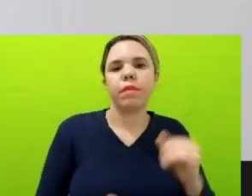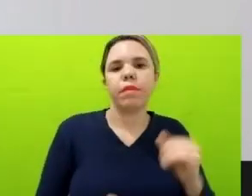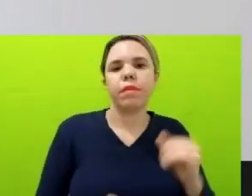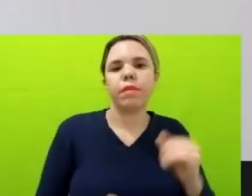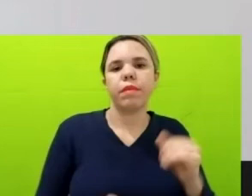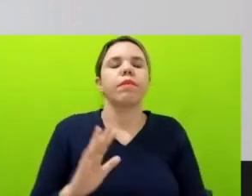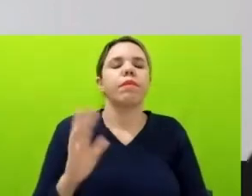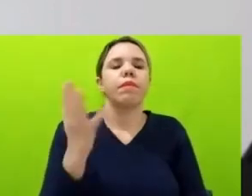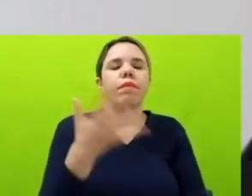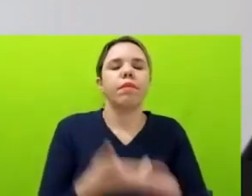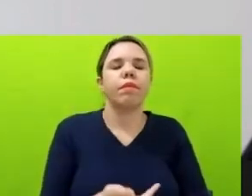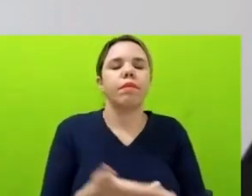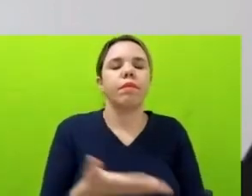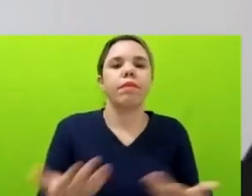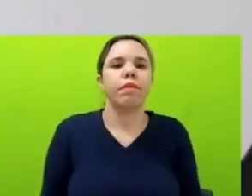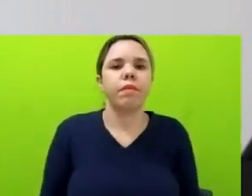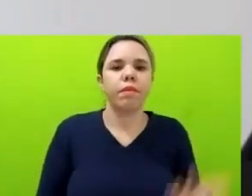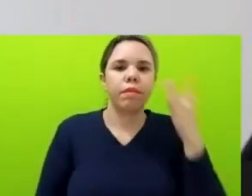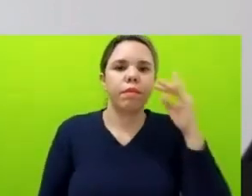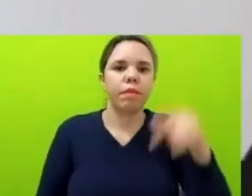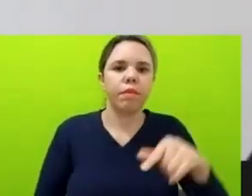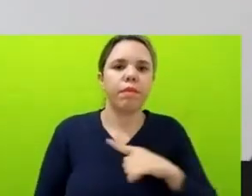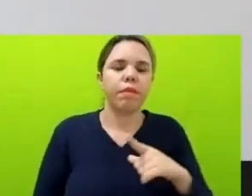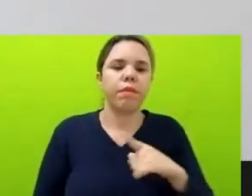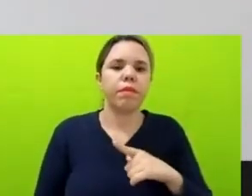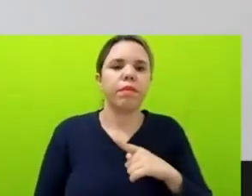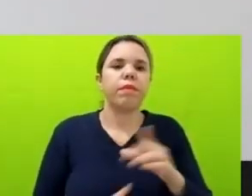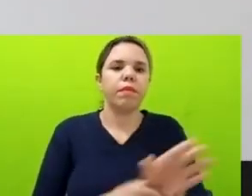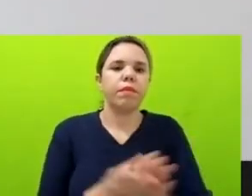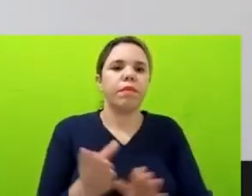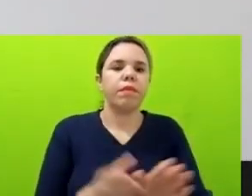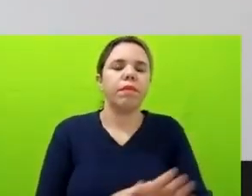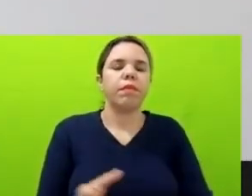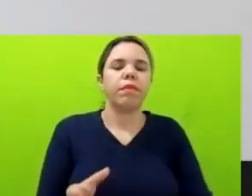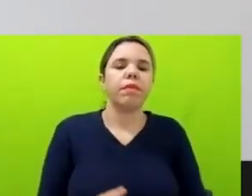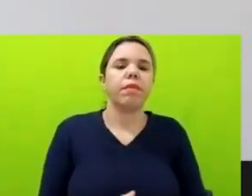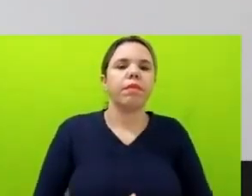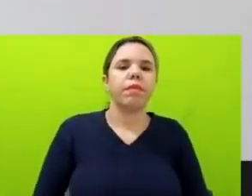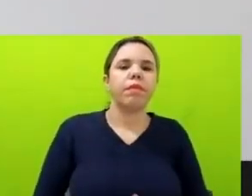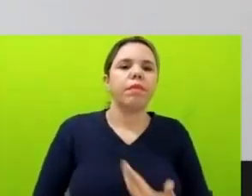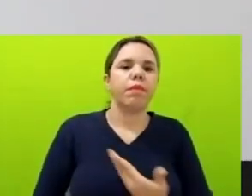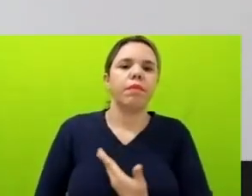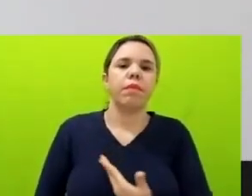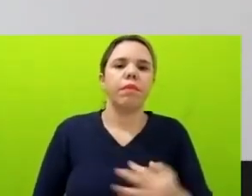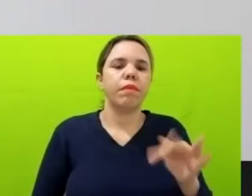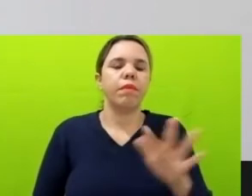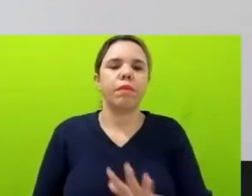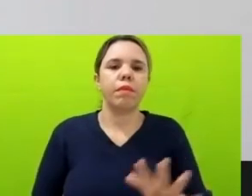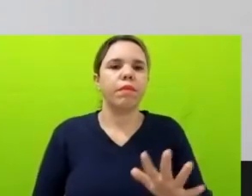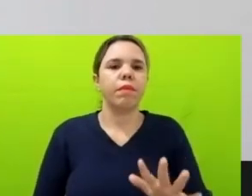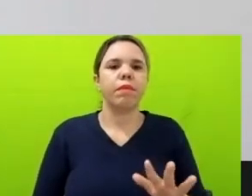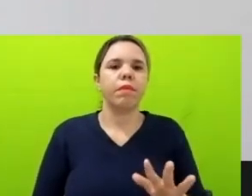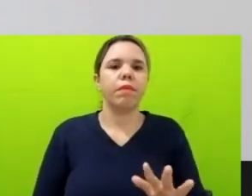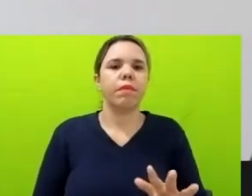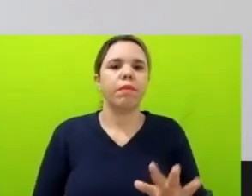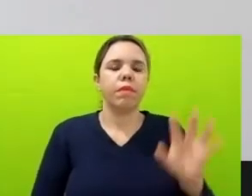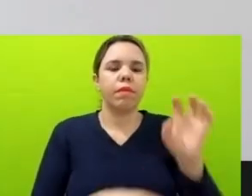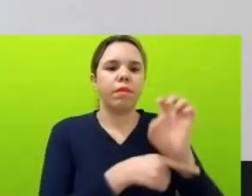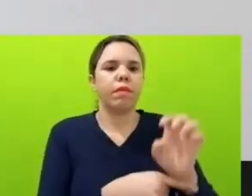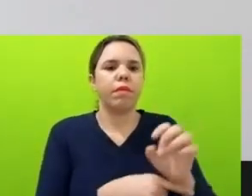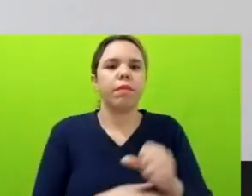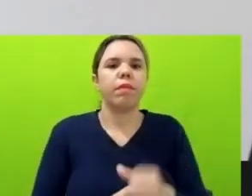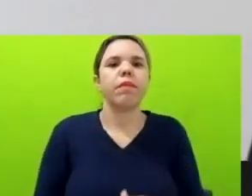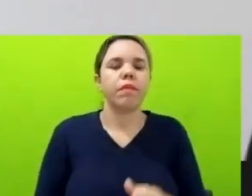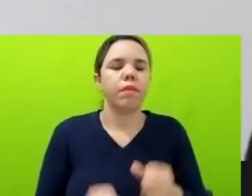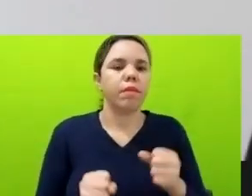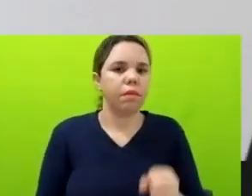gente já tem orientações tanto para governo federal quanto para governos estaduais postas na mesa, né? E